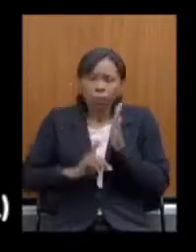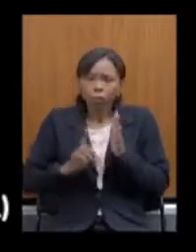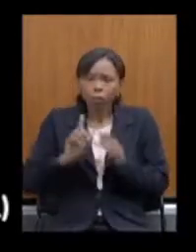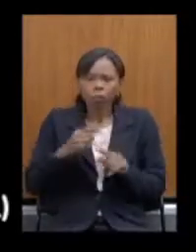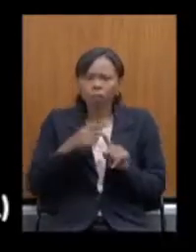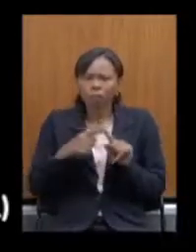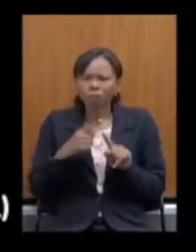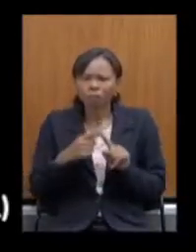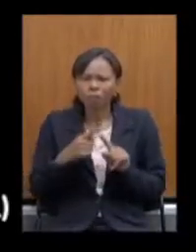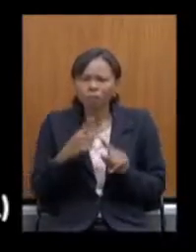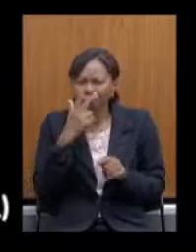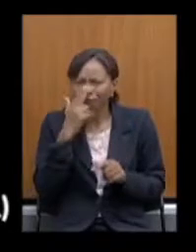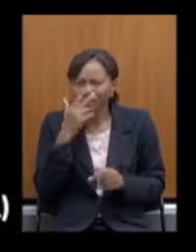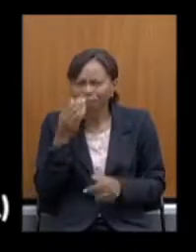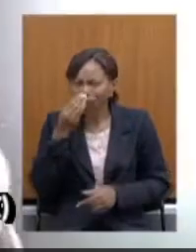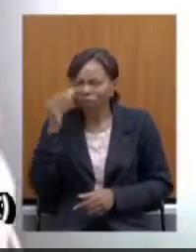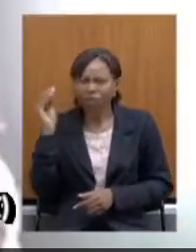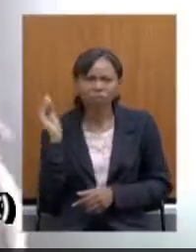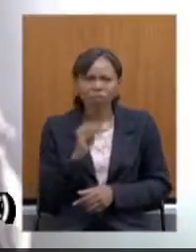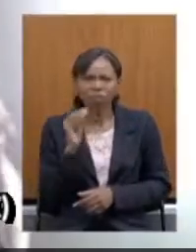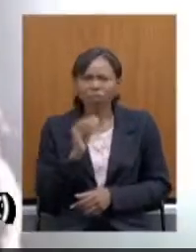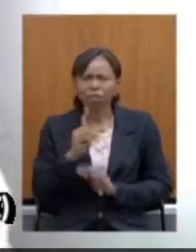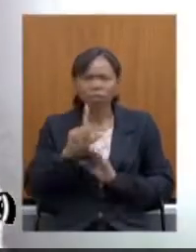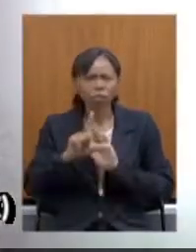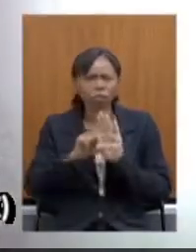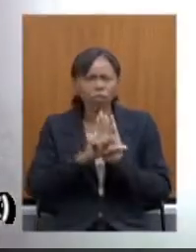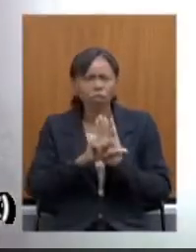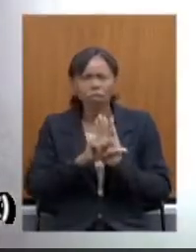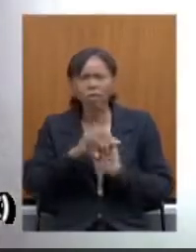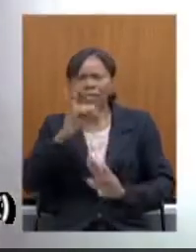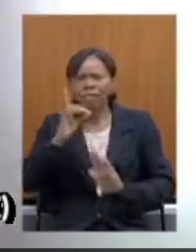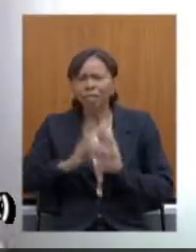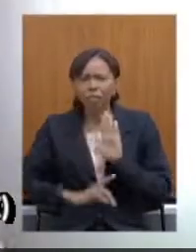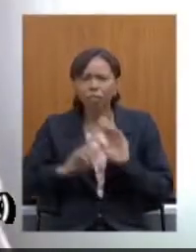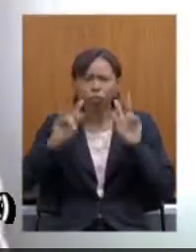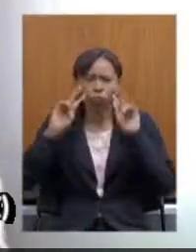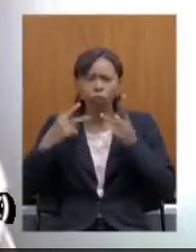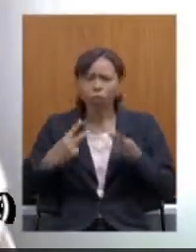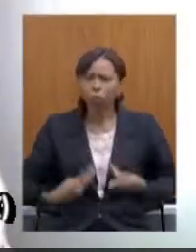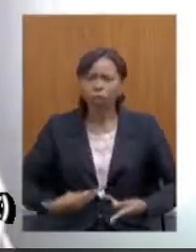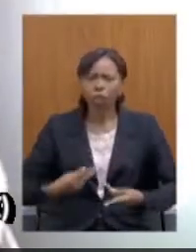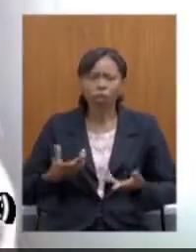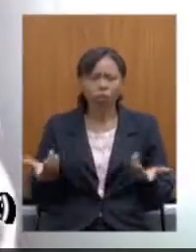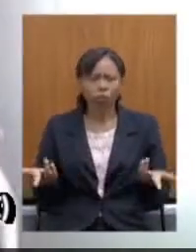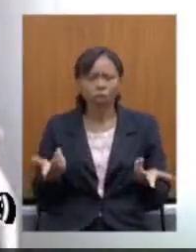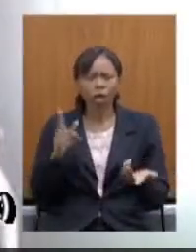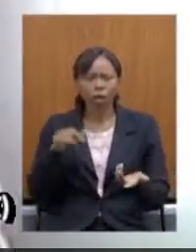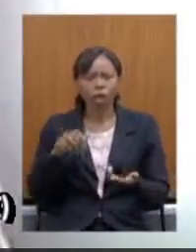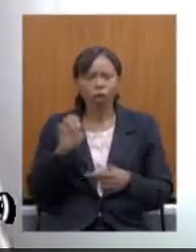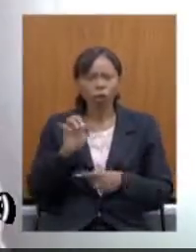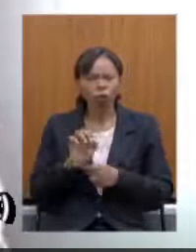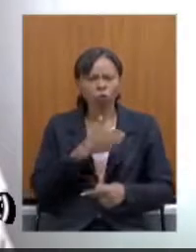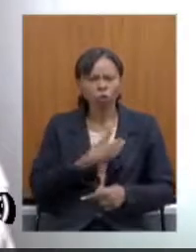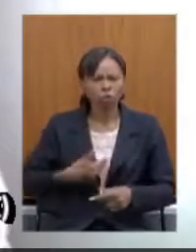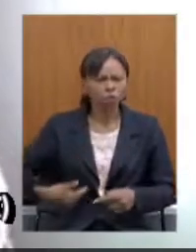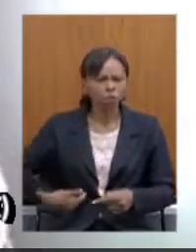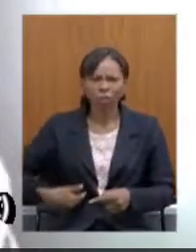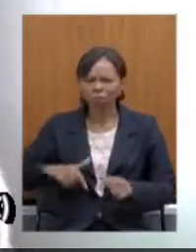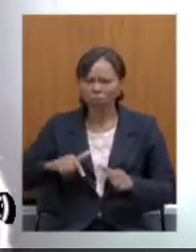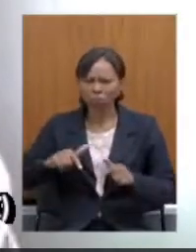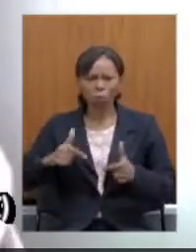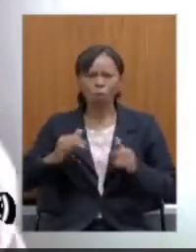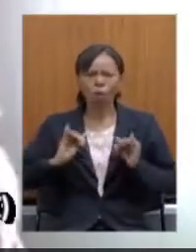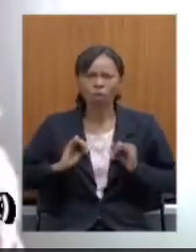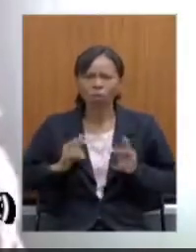direitos humanos isso é violação dos princípios da administração pública isso é um estado inoperante e essa casa precisa se